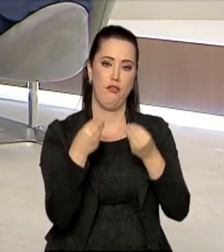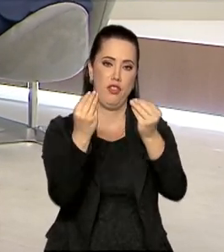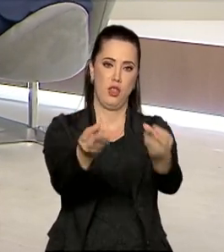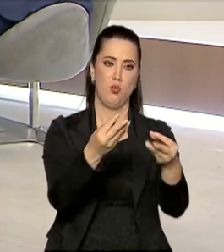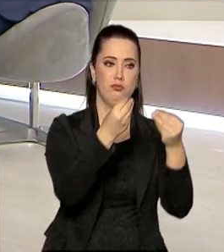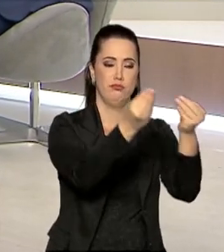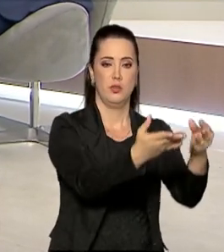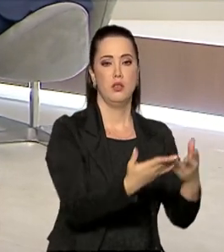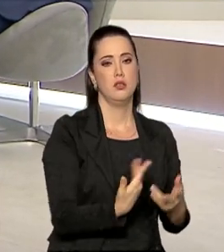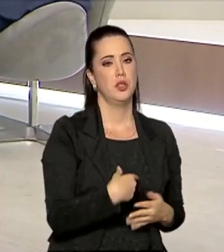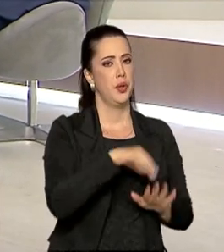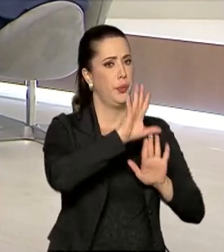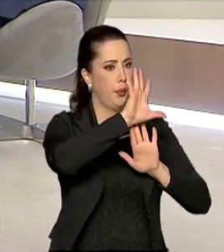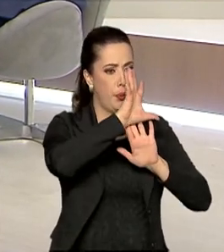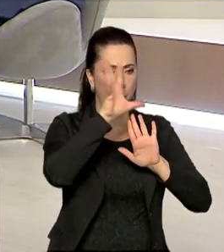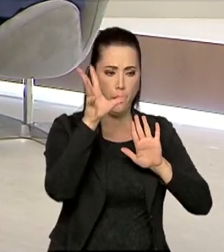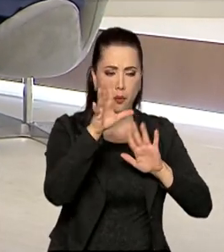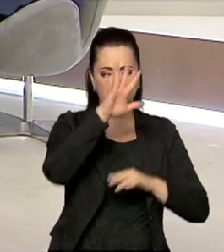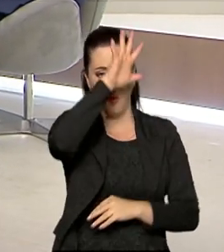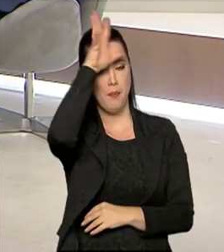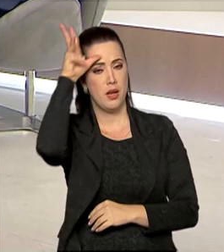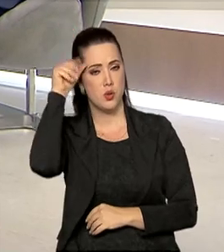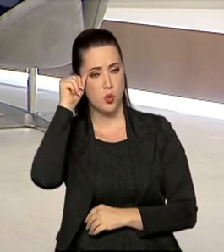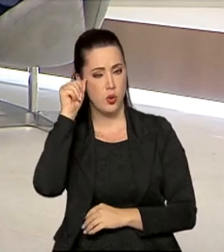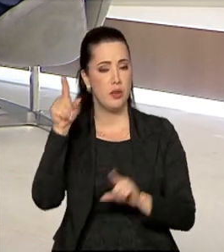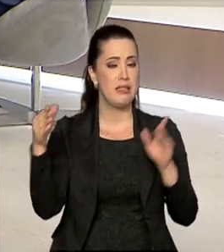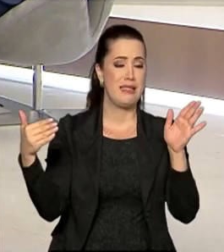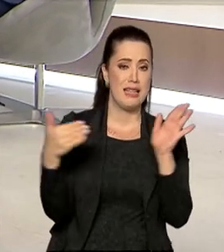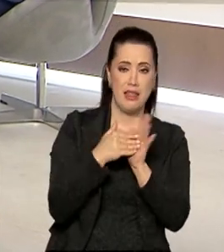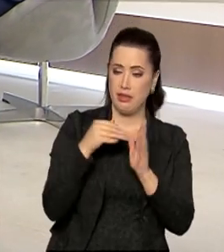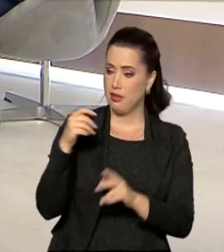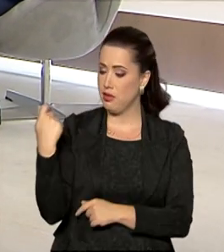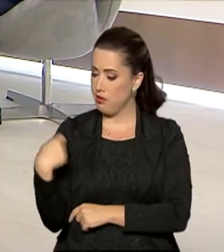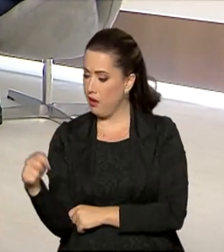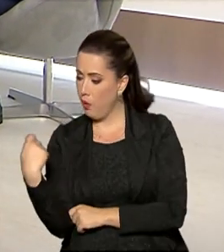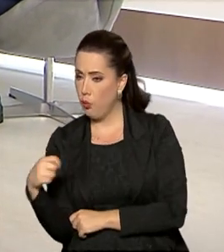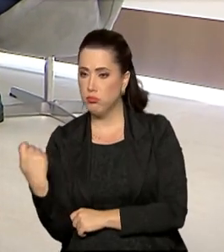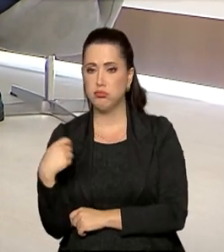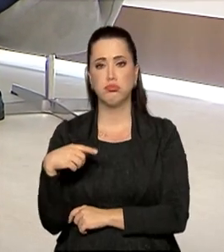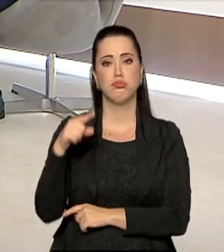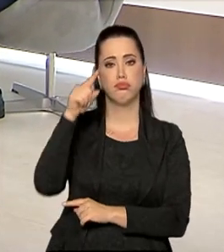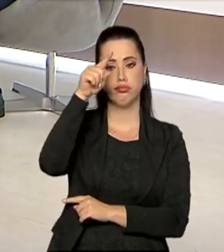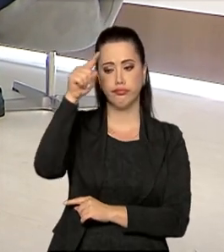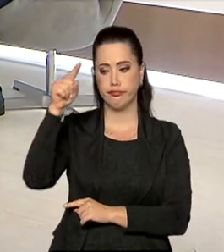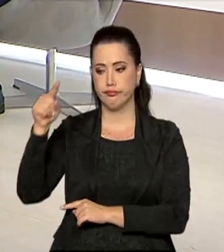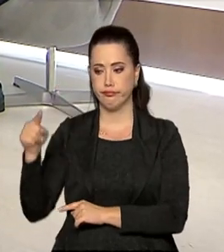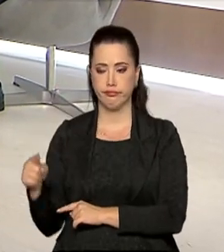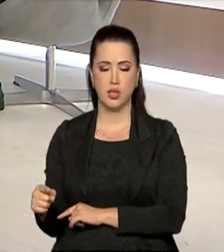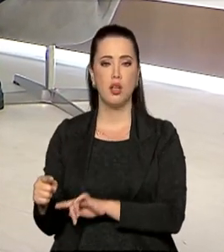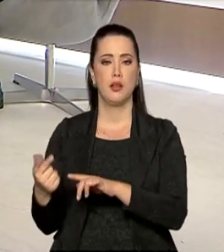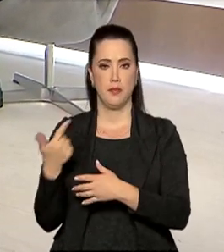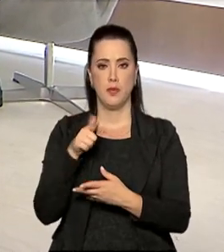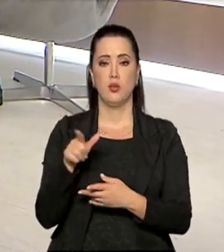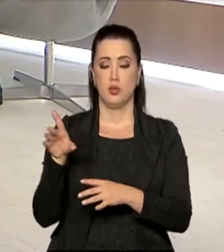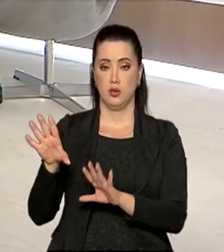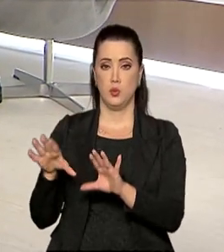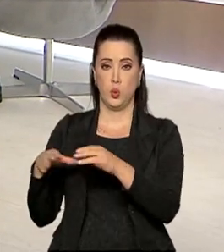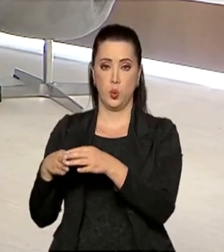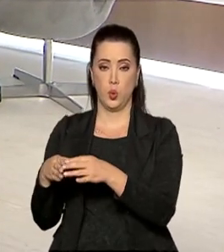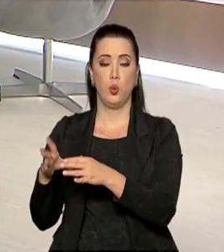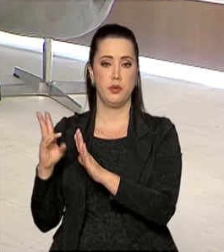Desde o Amazonas até o Rio Grande do Sul foram distribuídos alimentos nas terras indígenas para que os indígenas permanecessem lá.